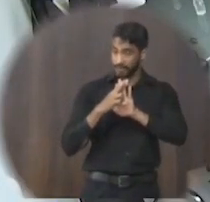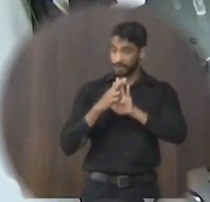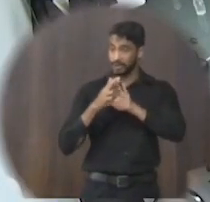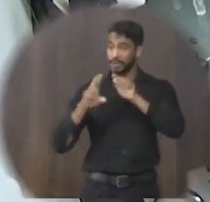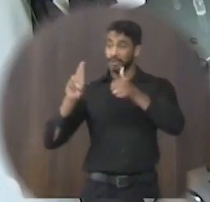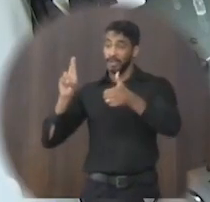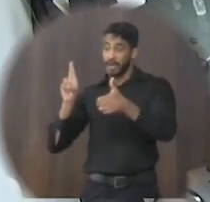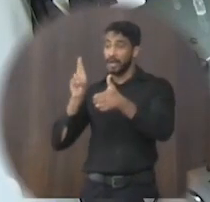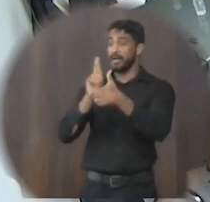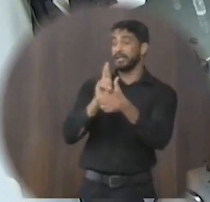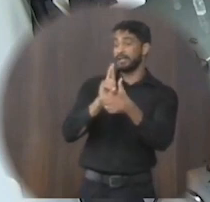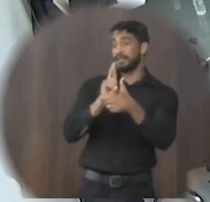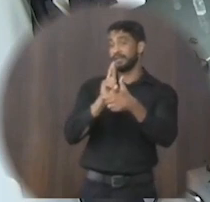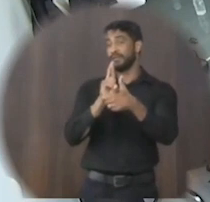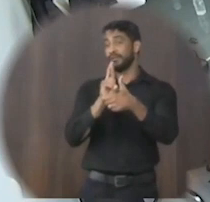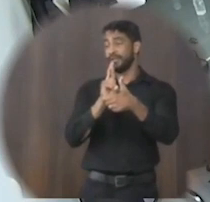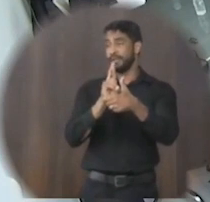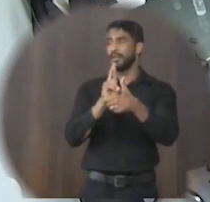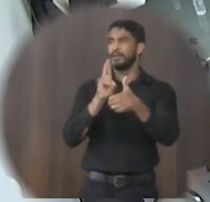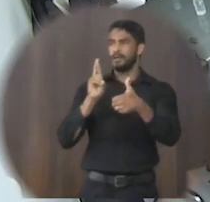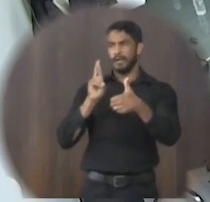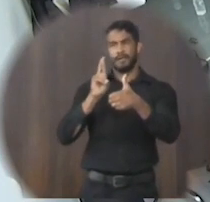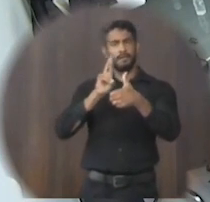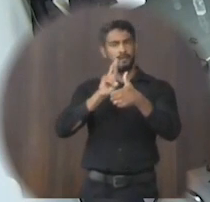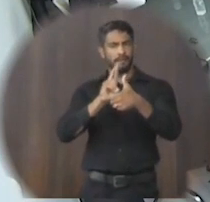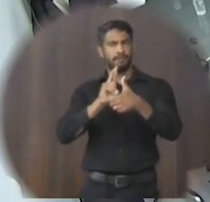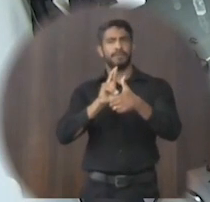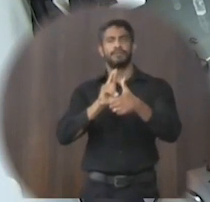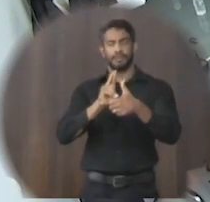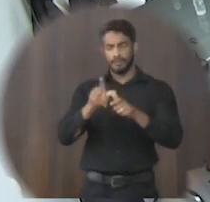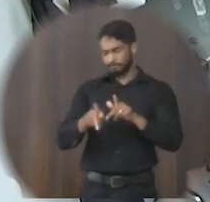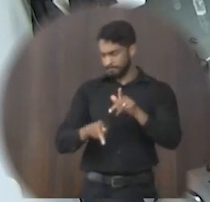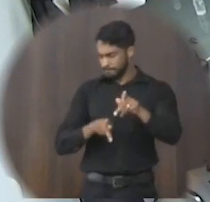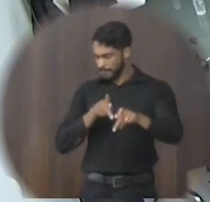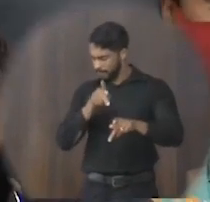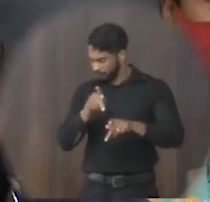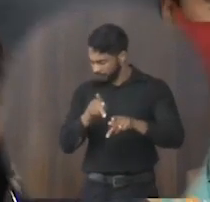Um advogado muito atuante, um defensor público muito atuante aqui em Janaúba.